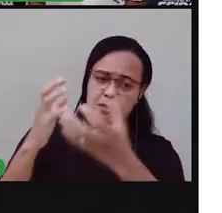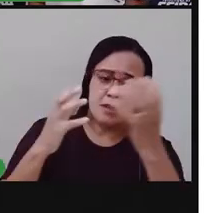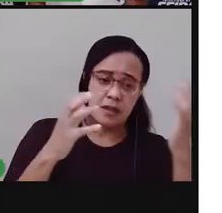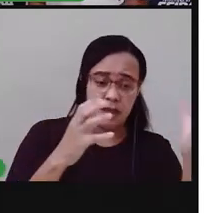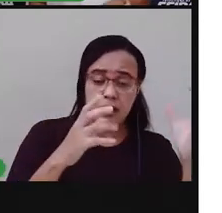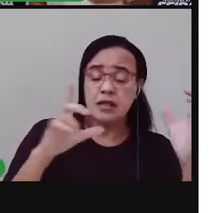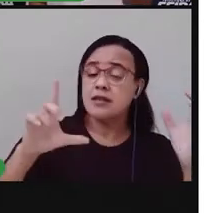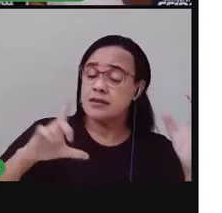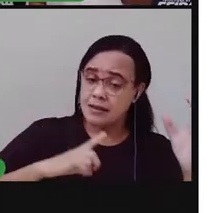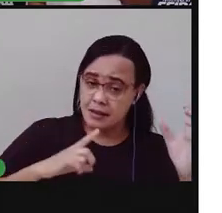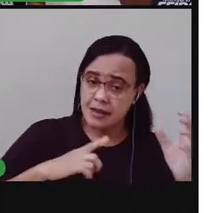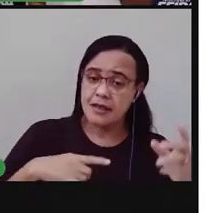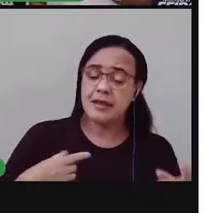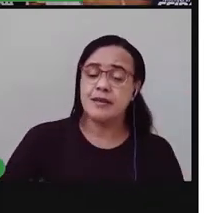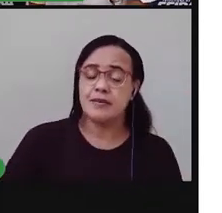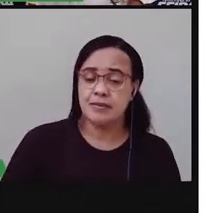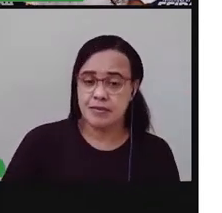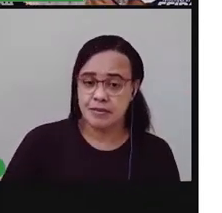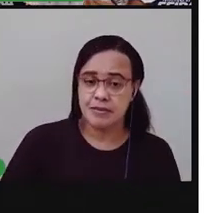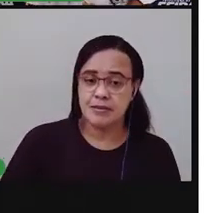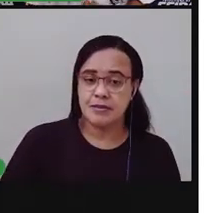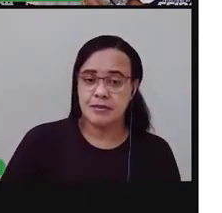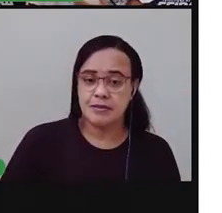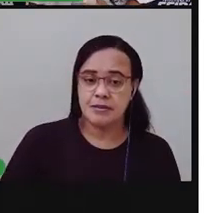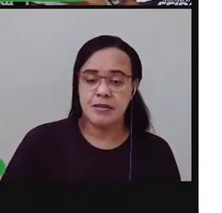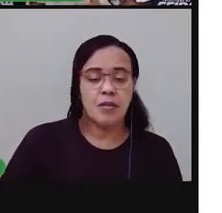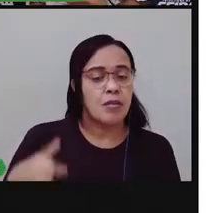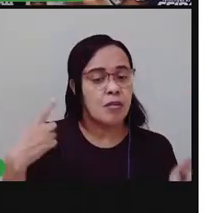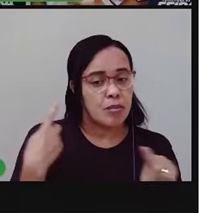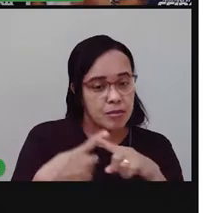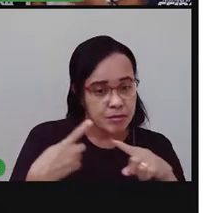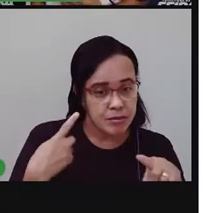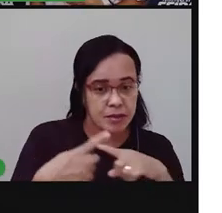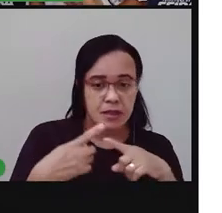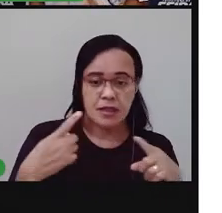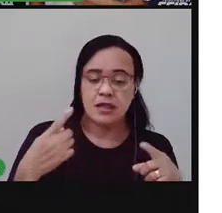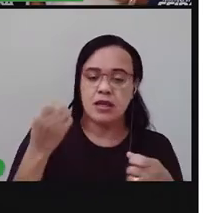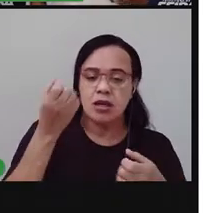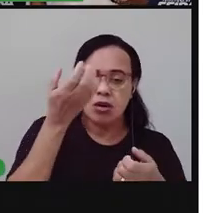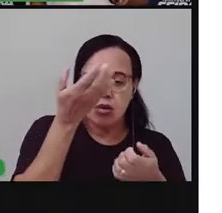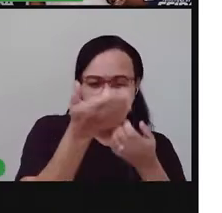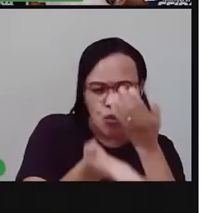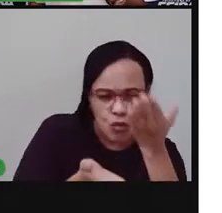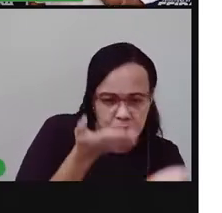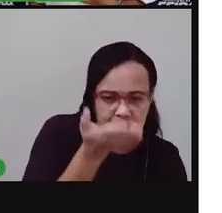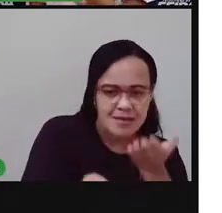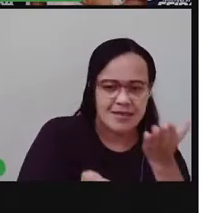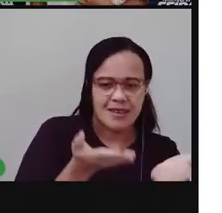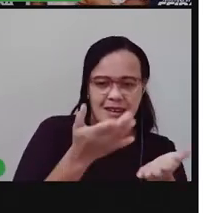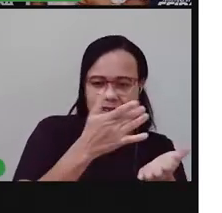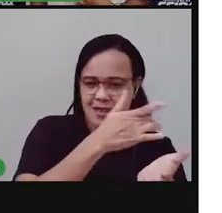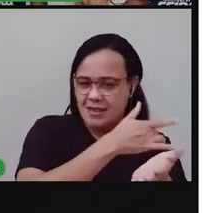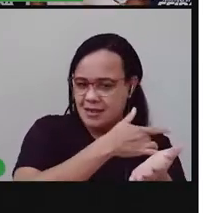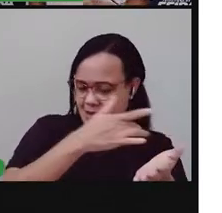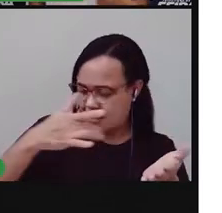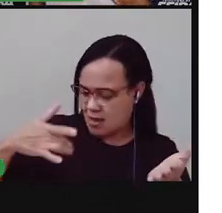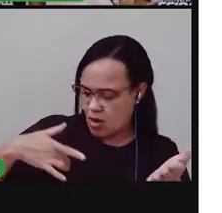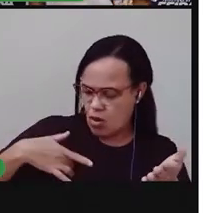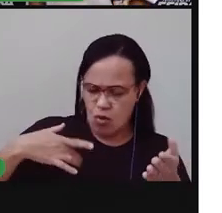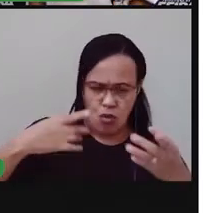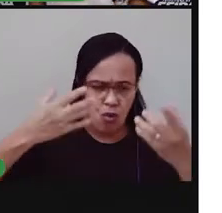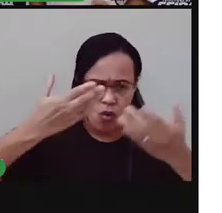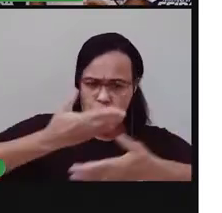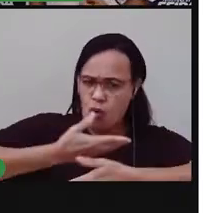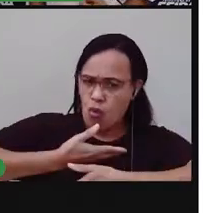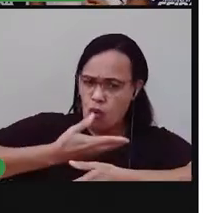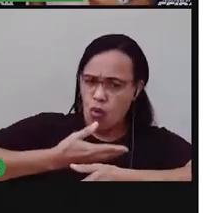os cuidados com a nossa saúde não estão relacionados só a higiene do nosso corpo como